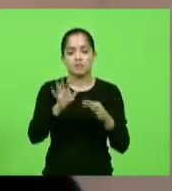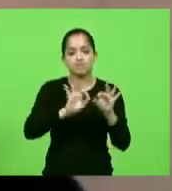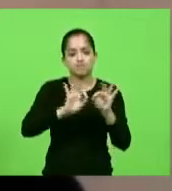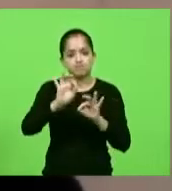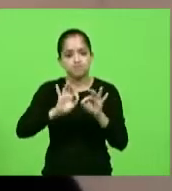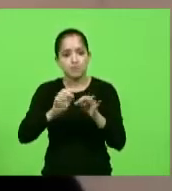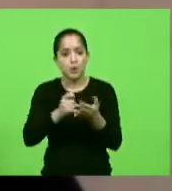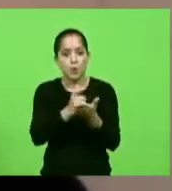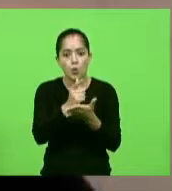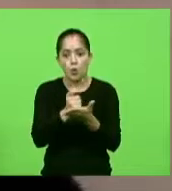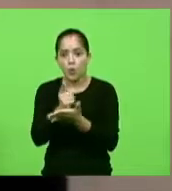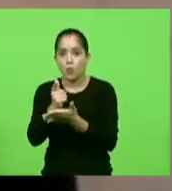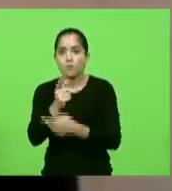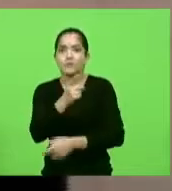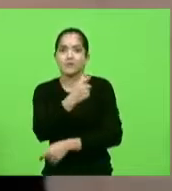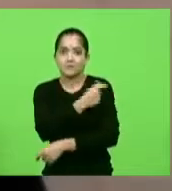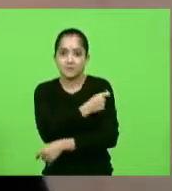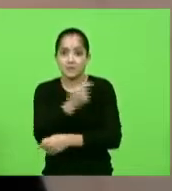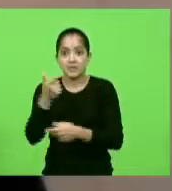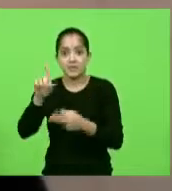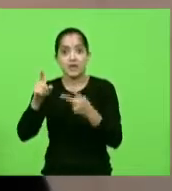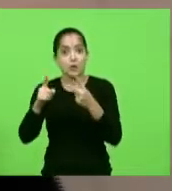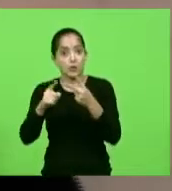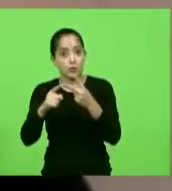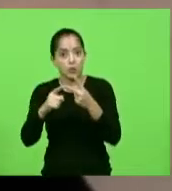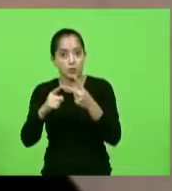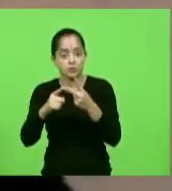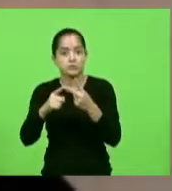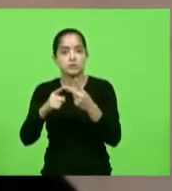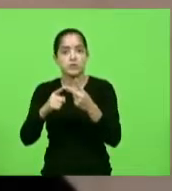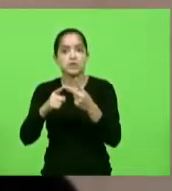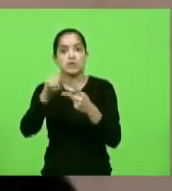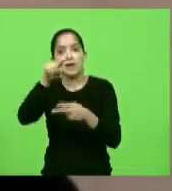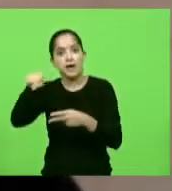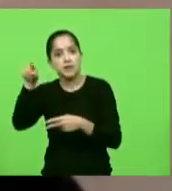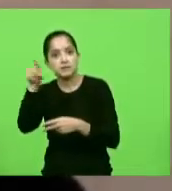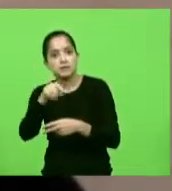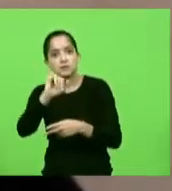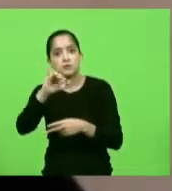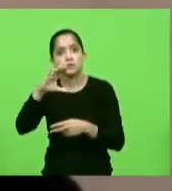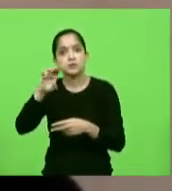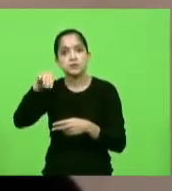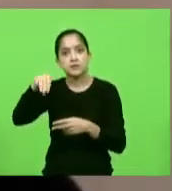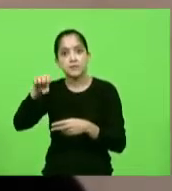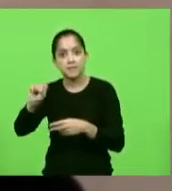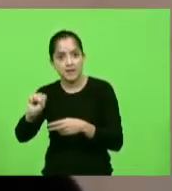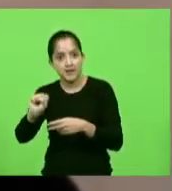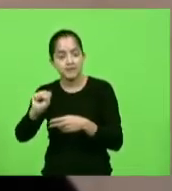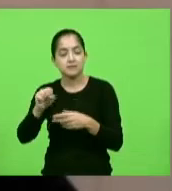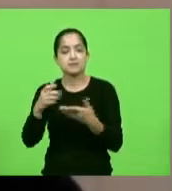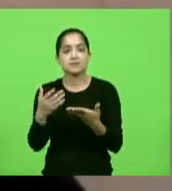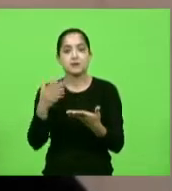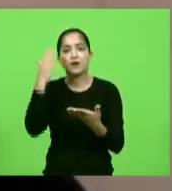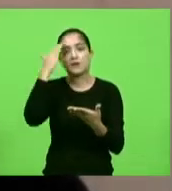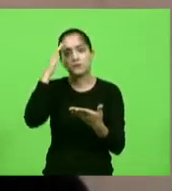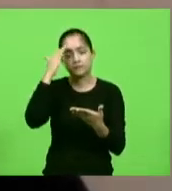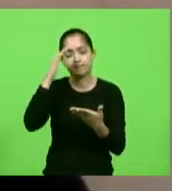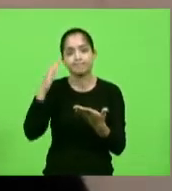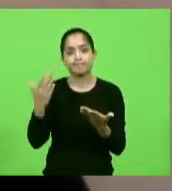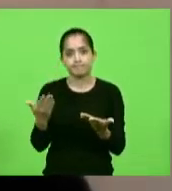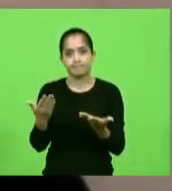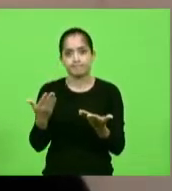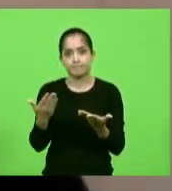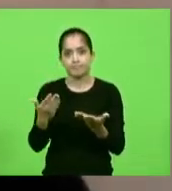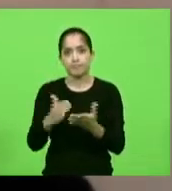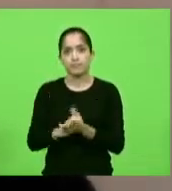fazer compras de vacina, e a outra também, inclusive a isenção do ICMS sobre a vacina, nós entendemos que é importante